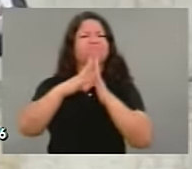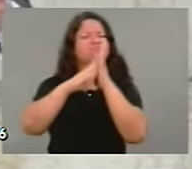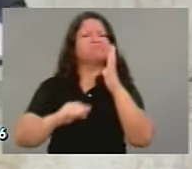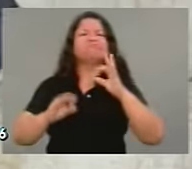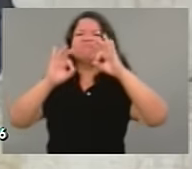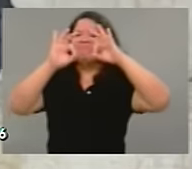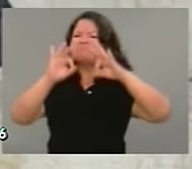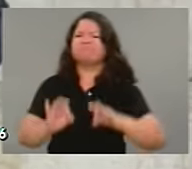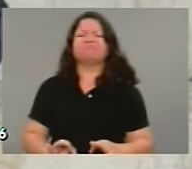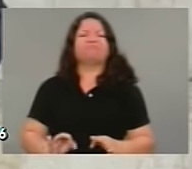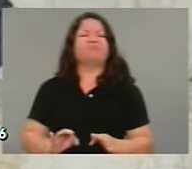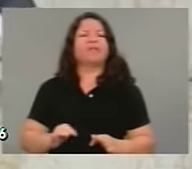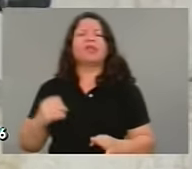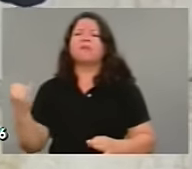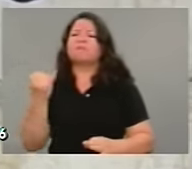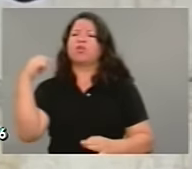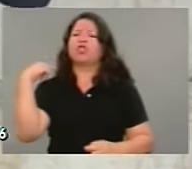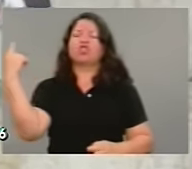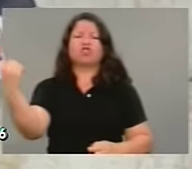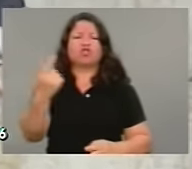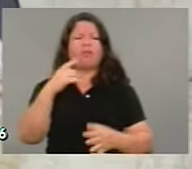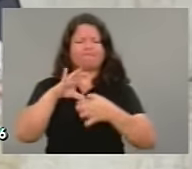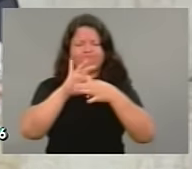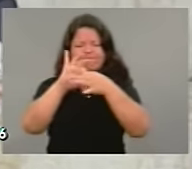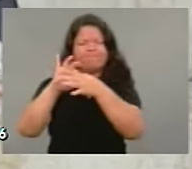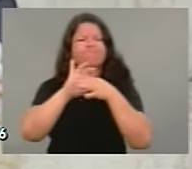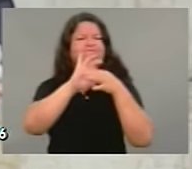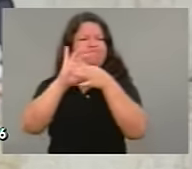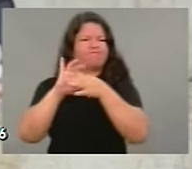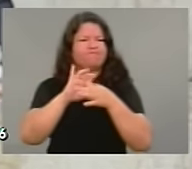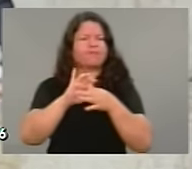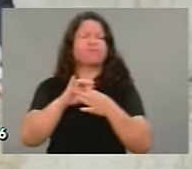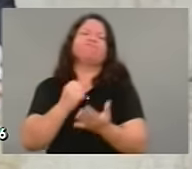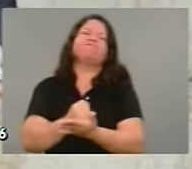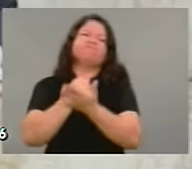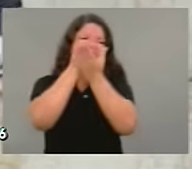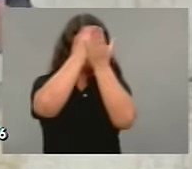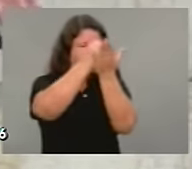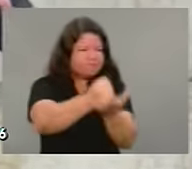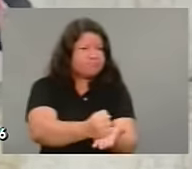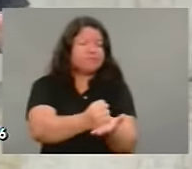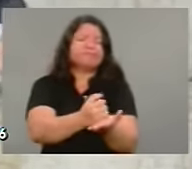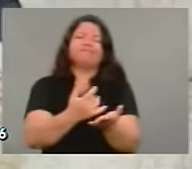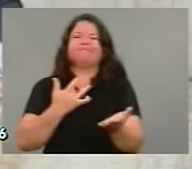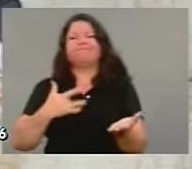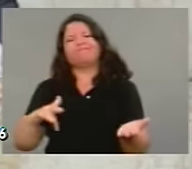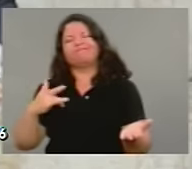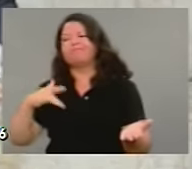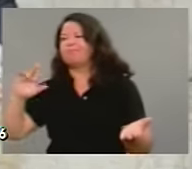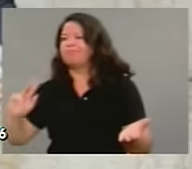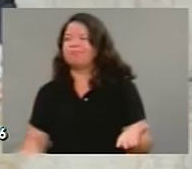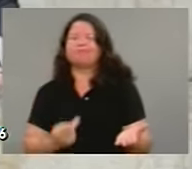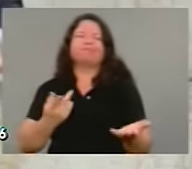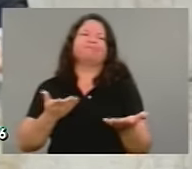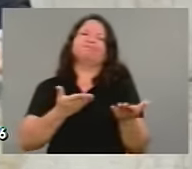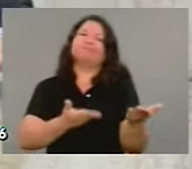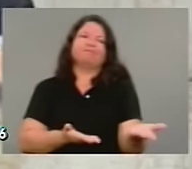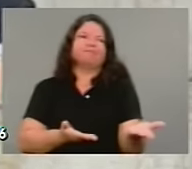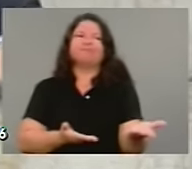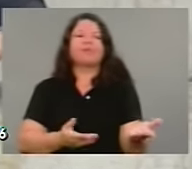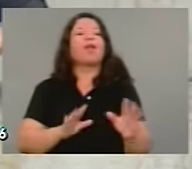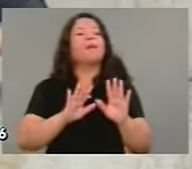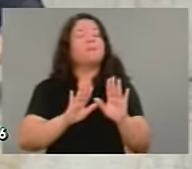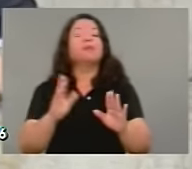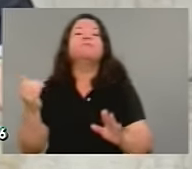é importante que nesse momento nós nos abracemos. Então, me solidarizo com Vossa Excelência, lamento muito que tenha acontecido isso, mas é